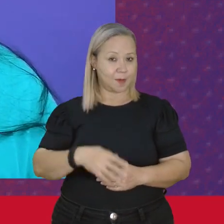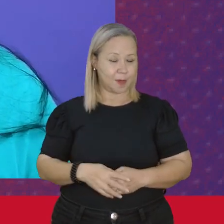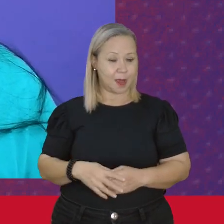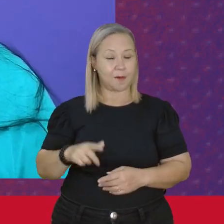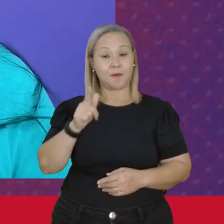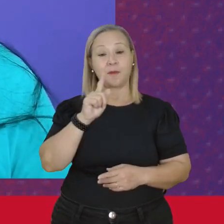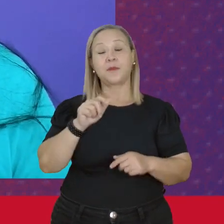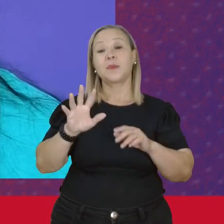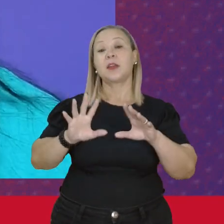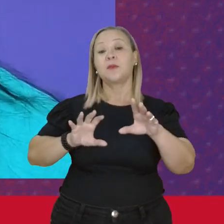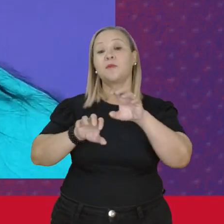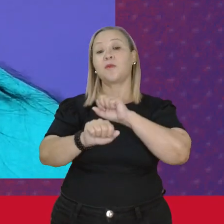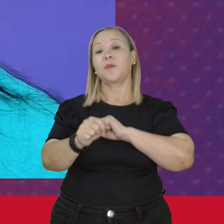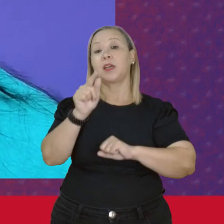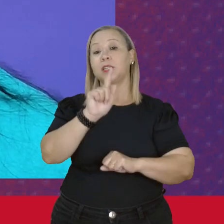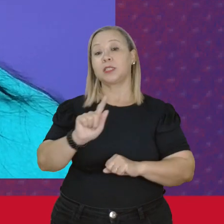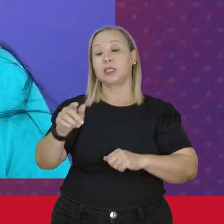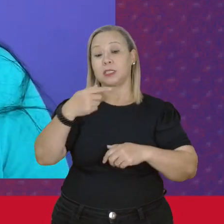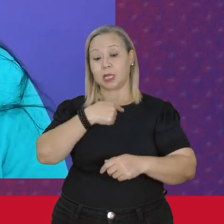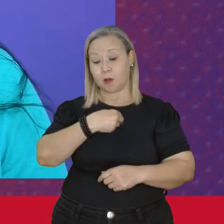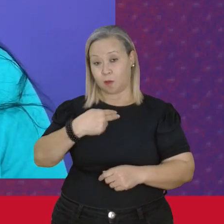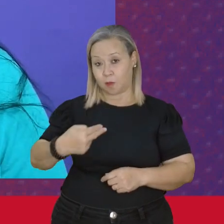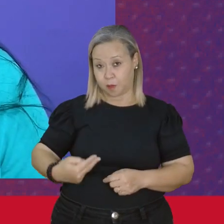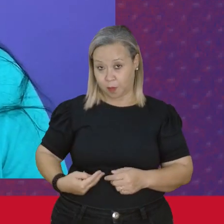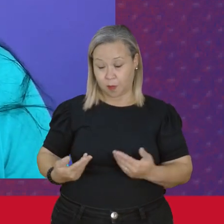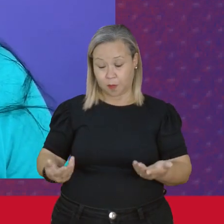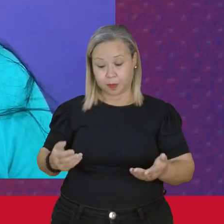auxiliar Na luta E nessa trajetória